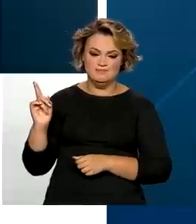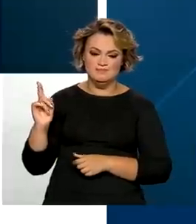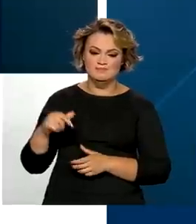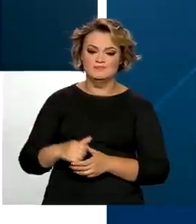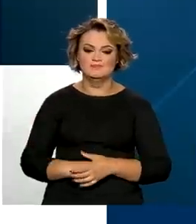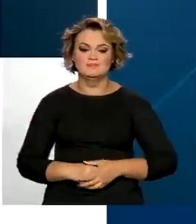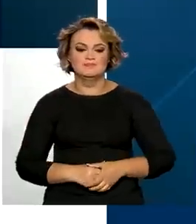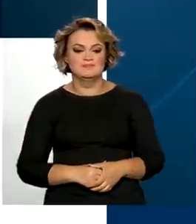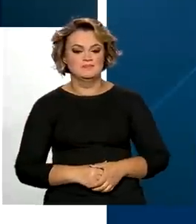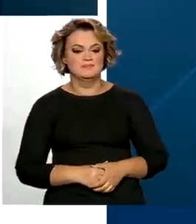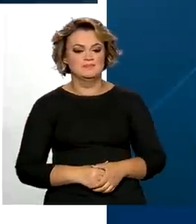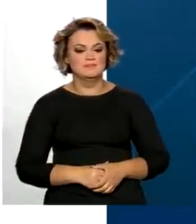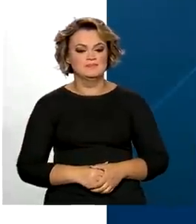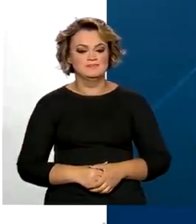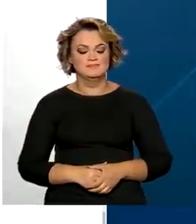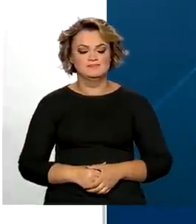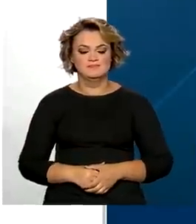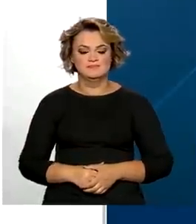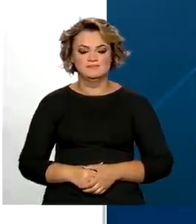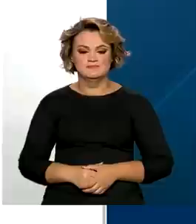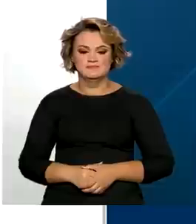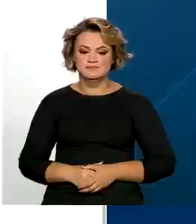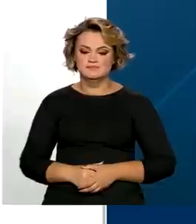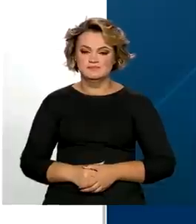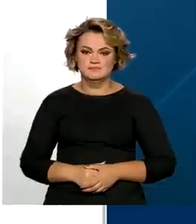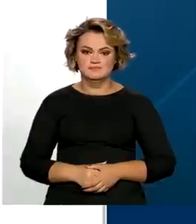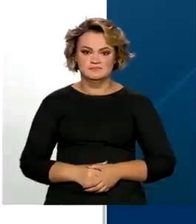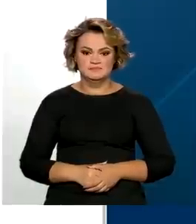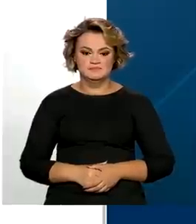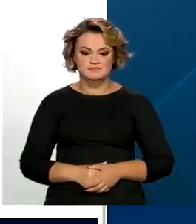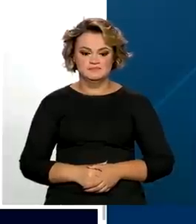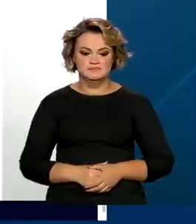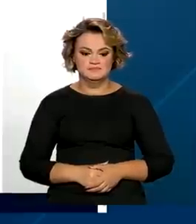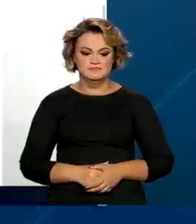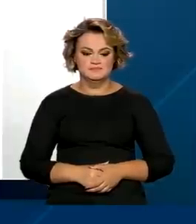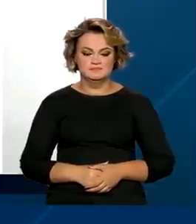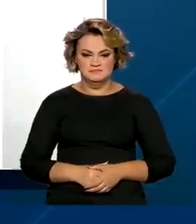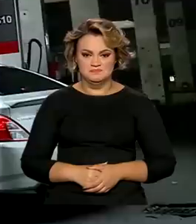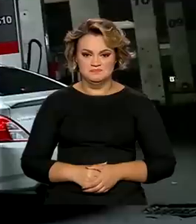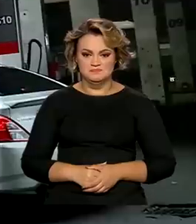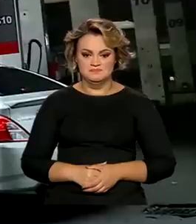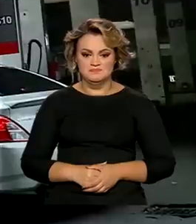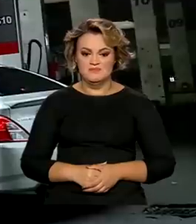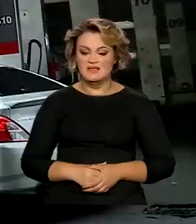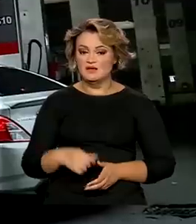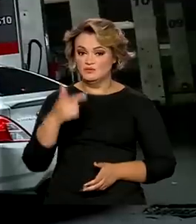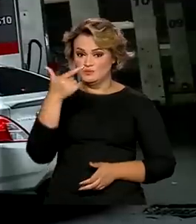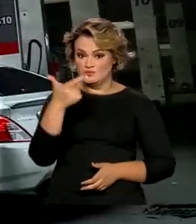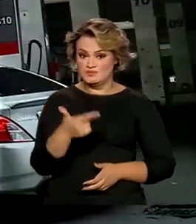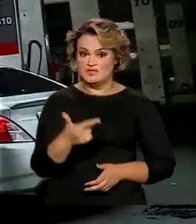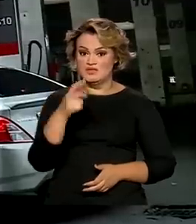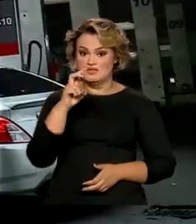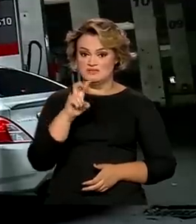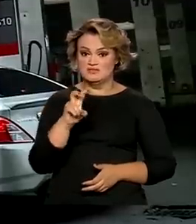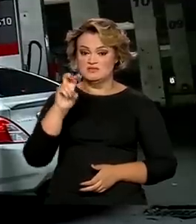.combustível.mj.gov.br As 250